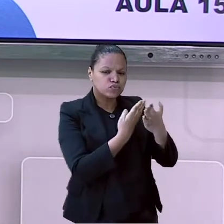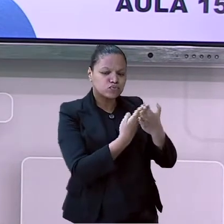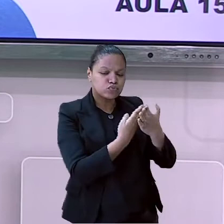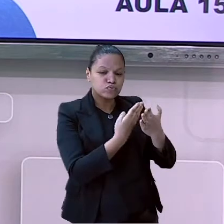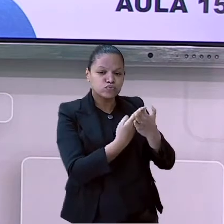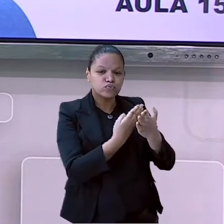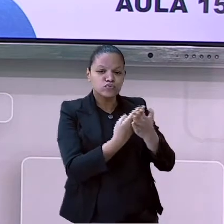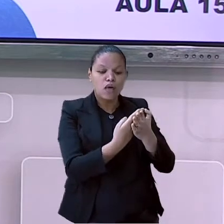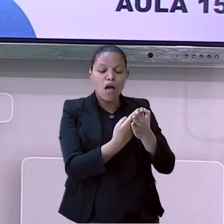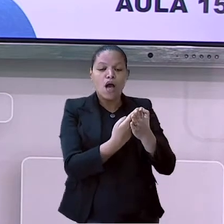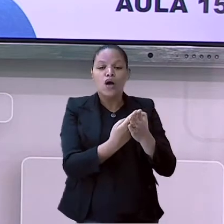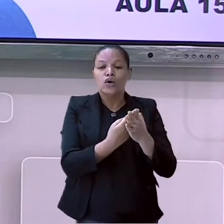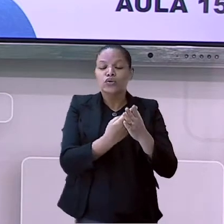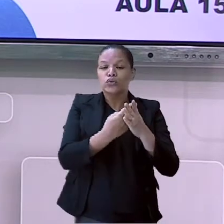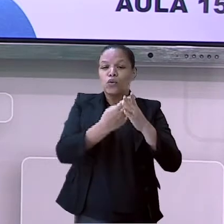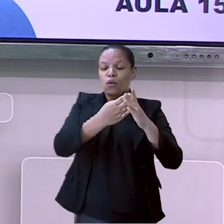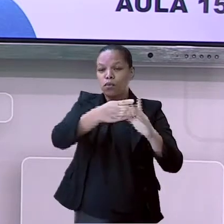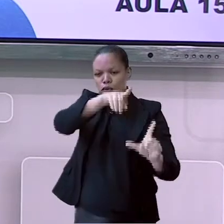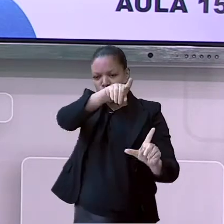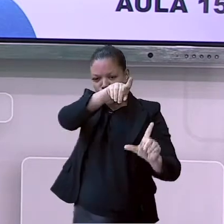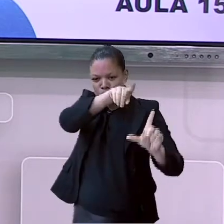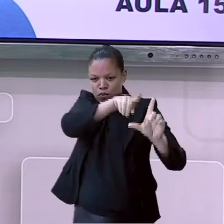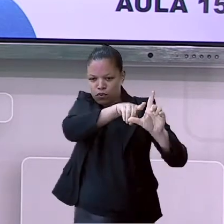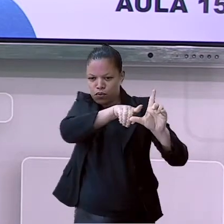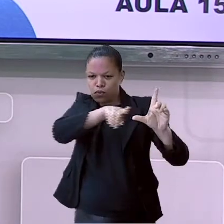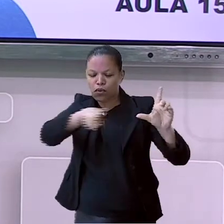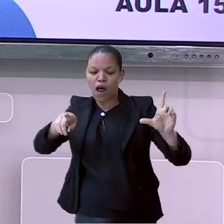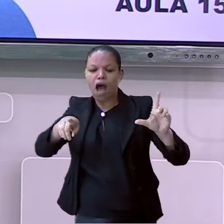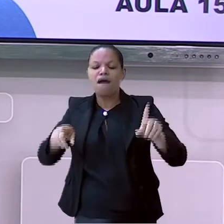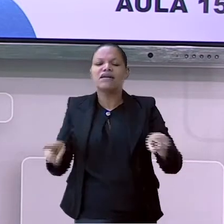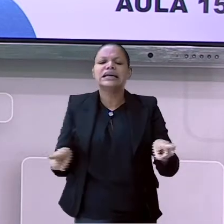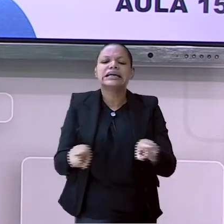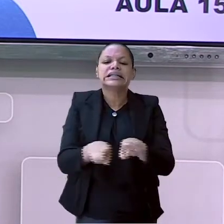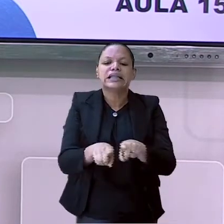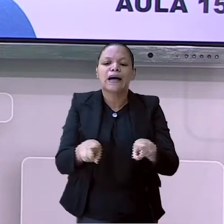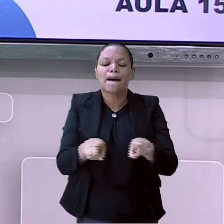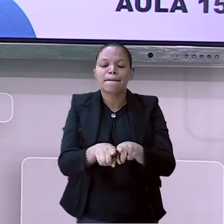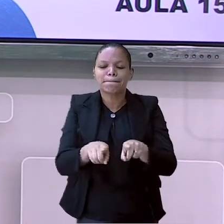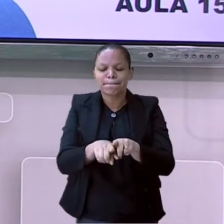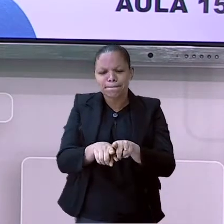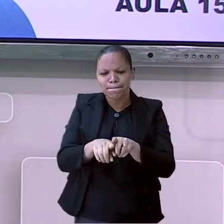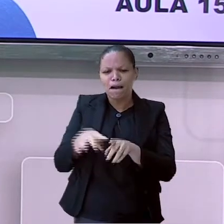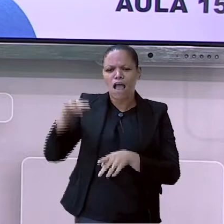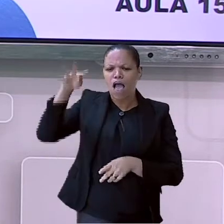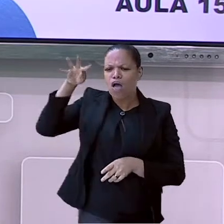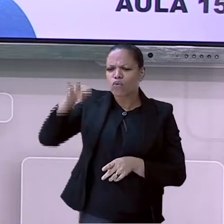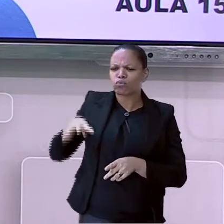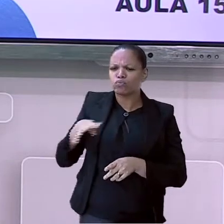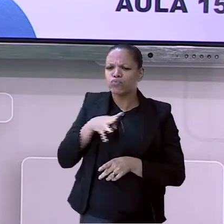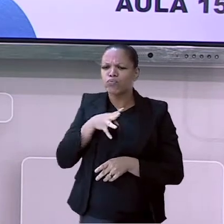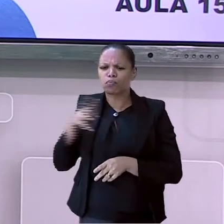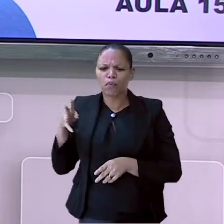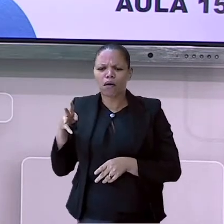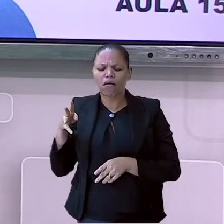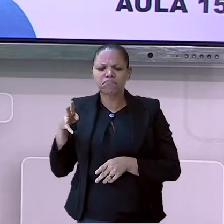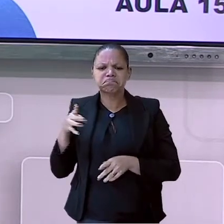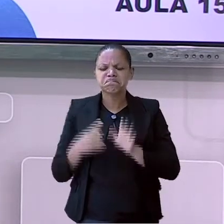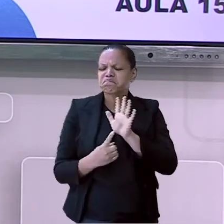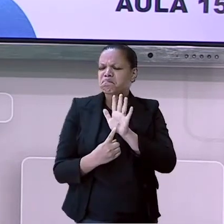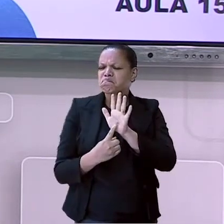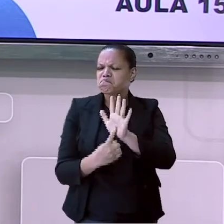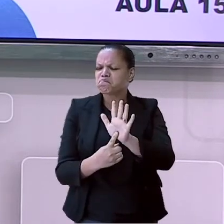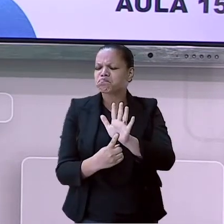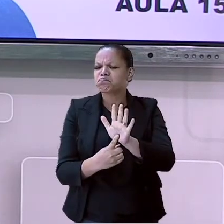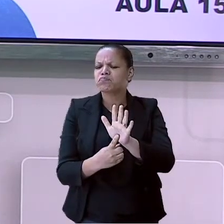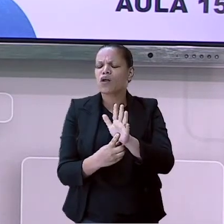Hoje vamos falar um pouquinho mais detalhadamente do que seria a forma, a estrutura das tabelas,